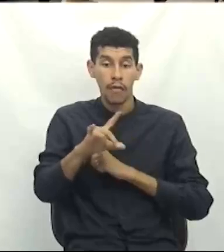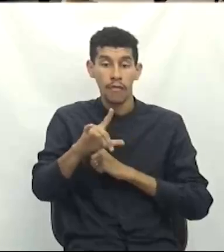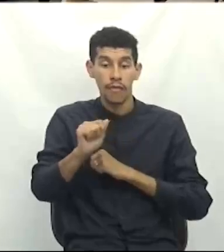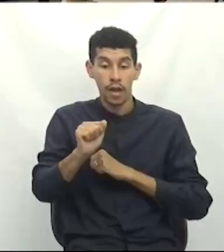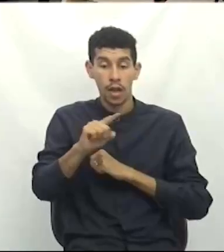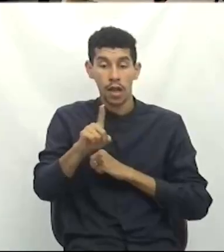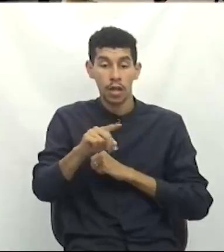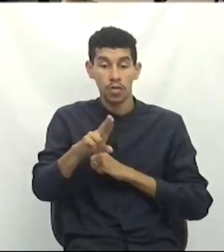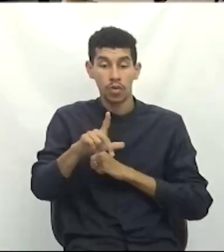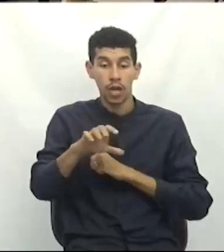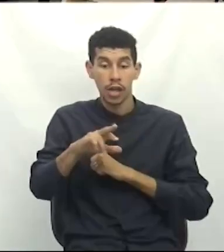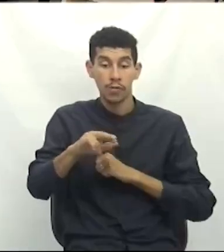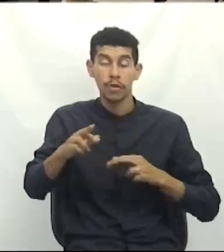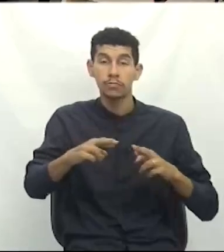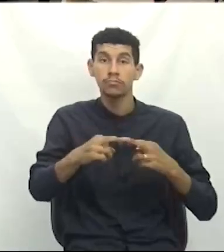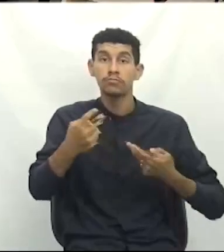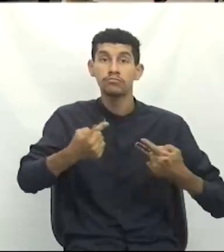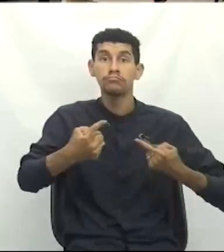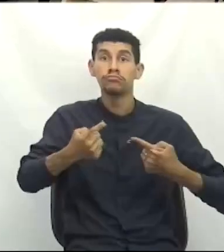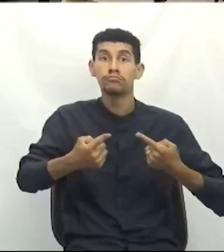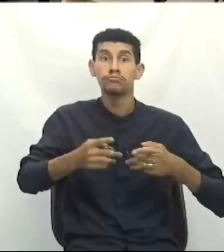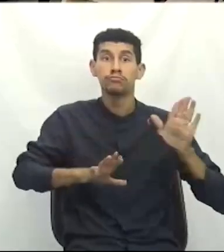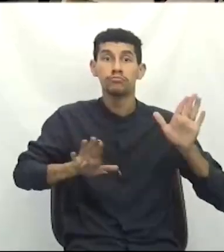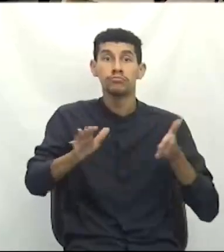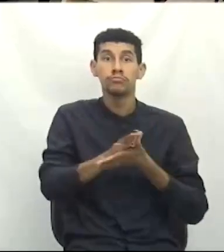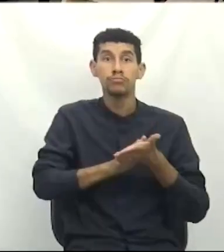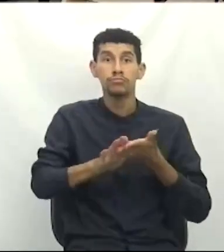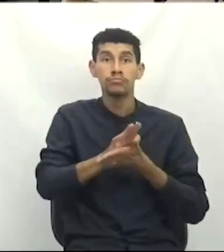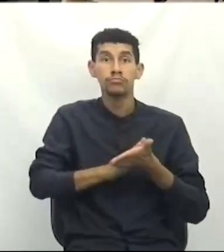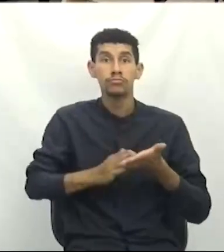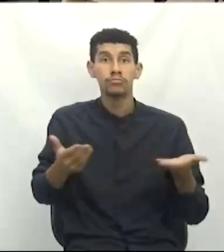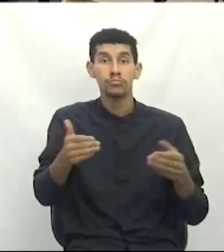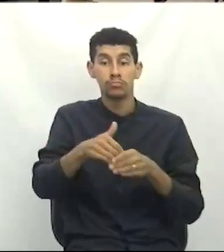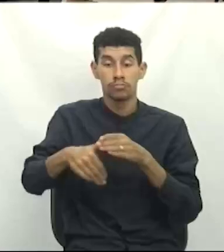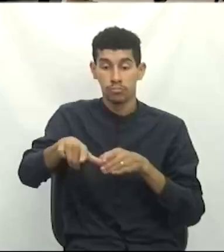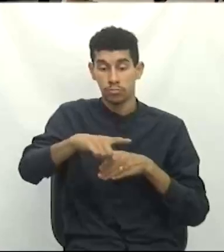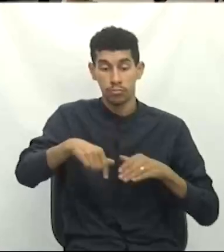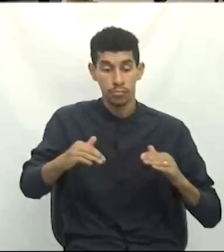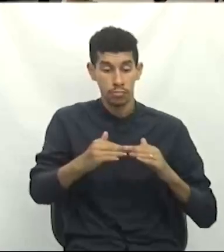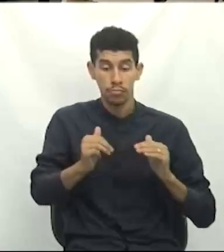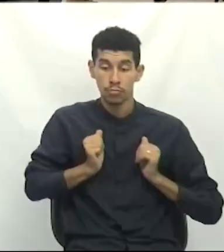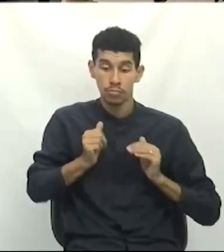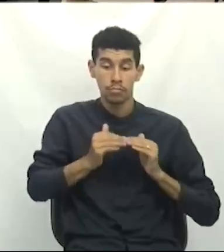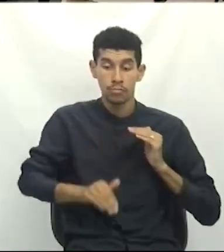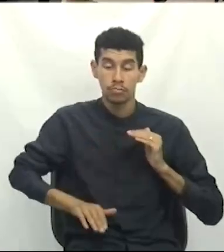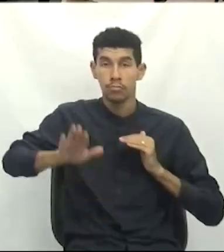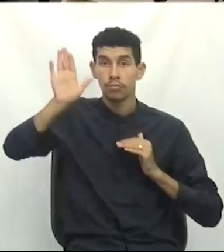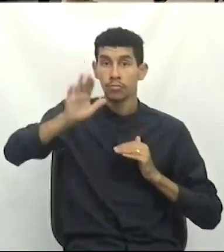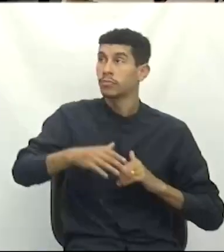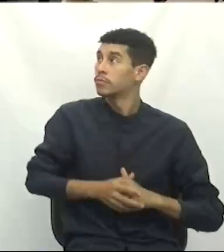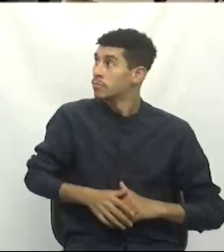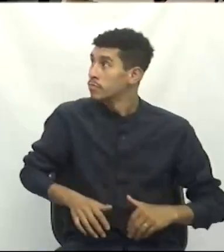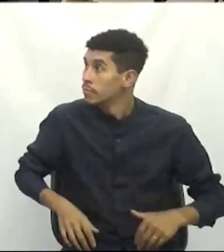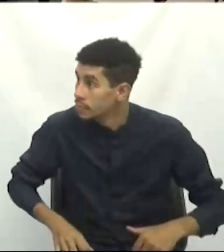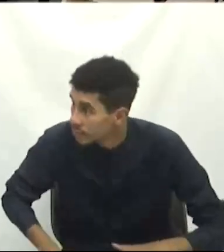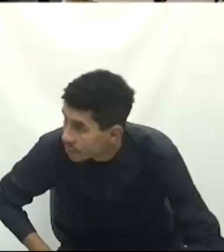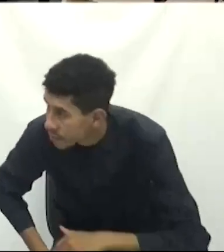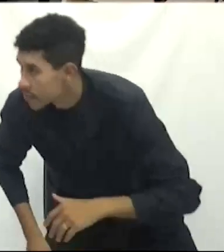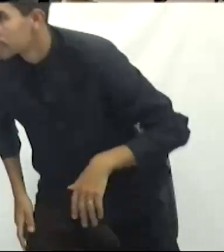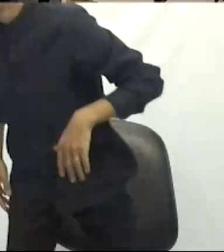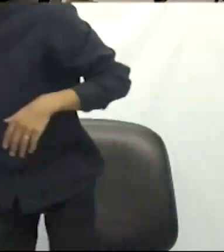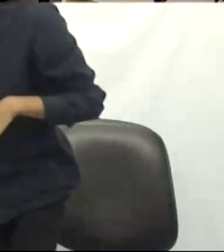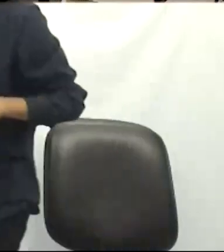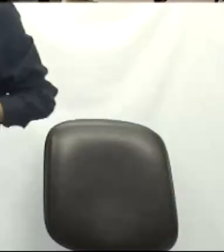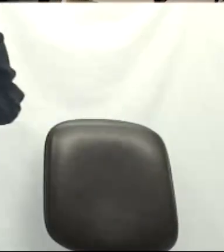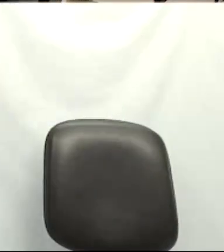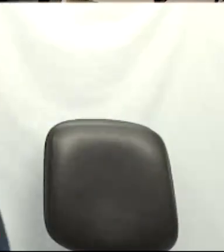O requerimento está em discussão, não havendo quem queira discutir. Requerimento colocado em votação, favorável permaneça